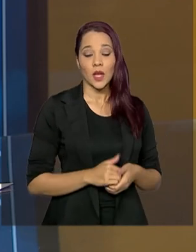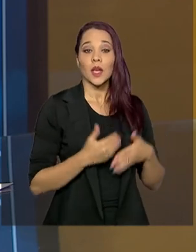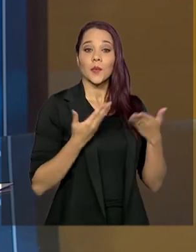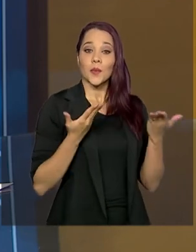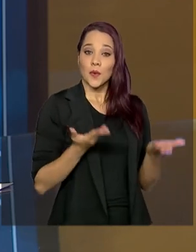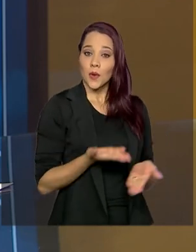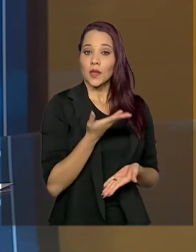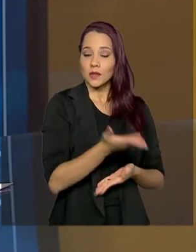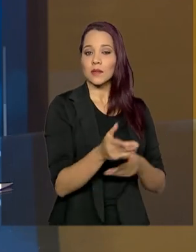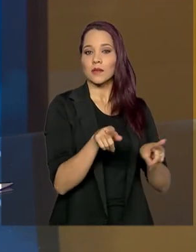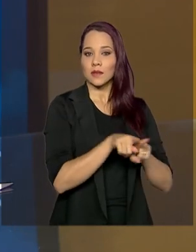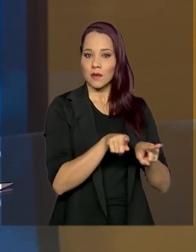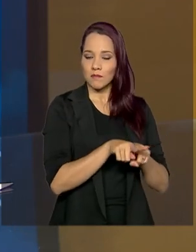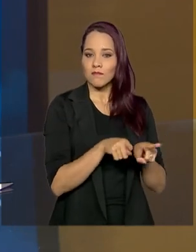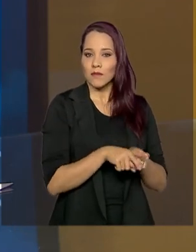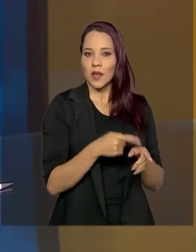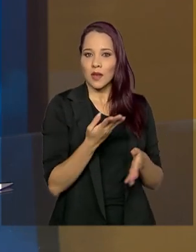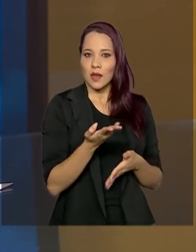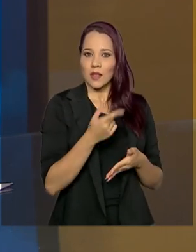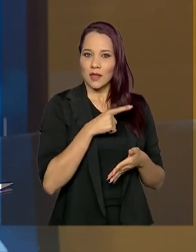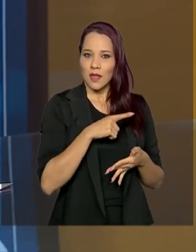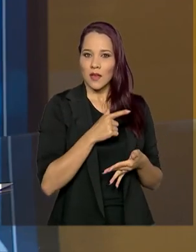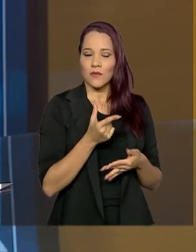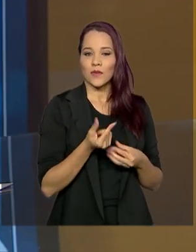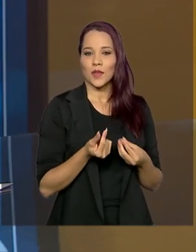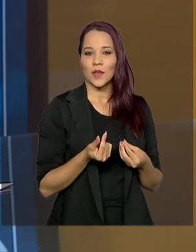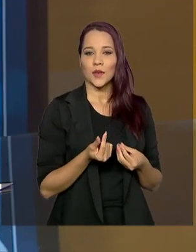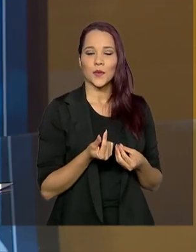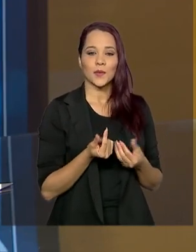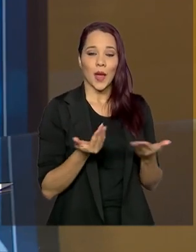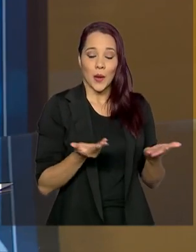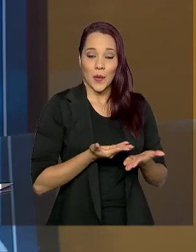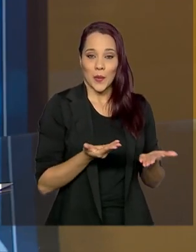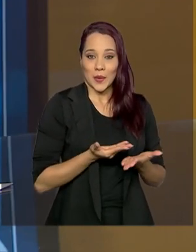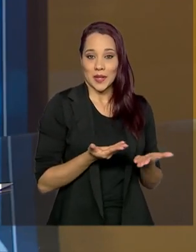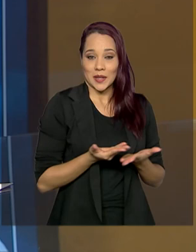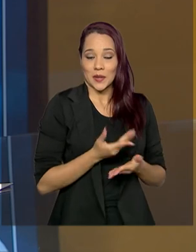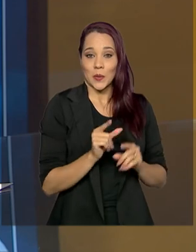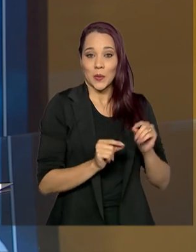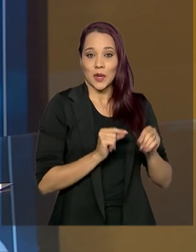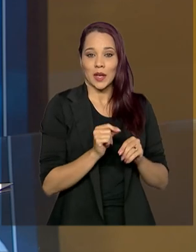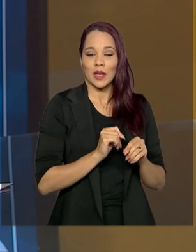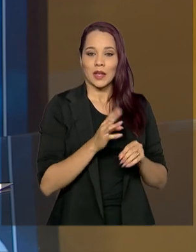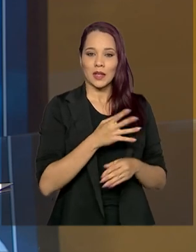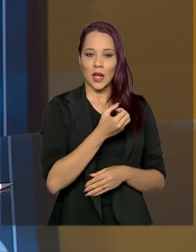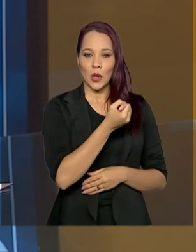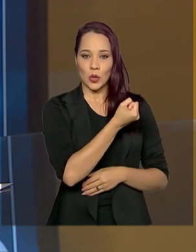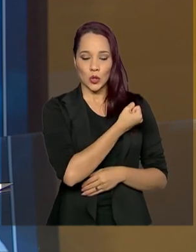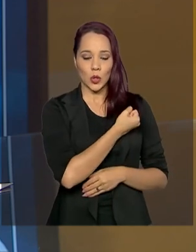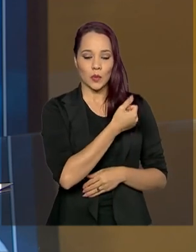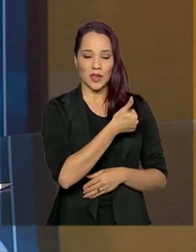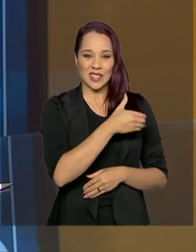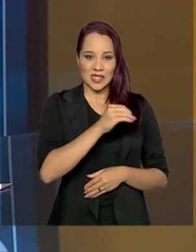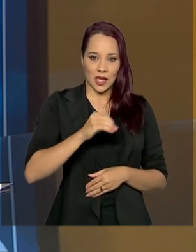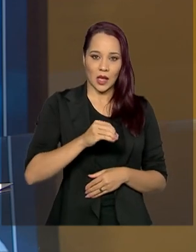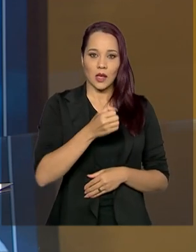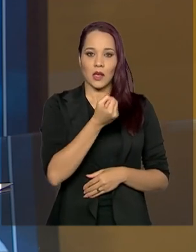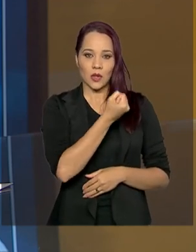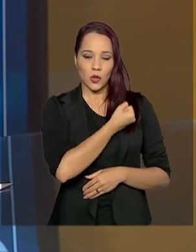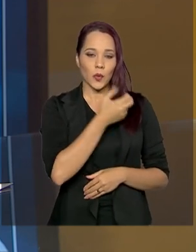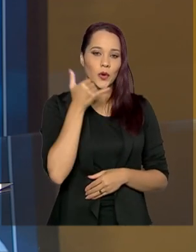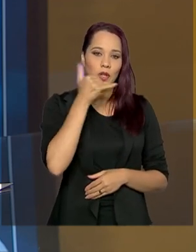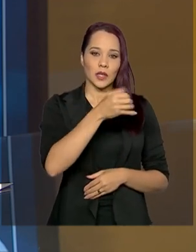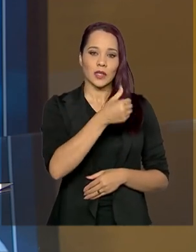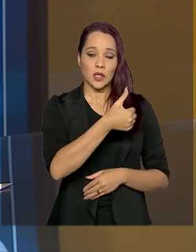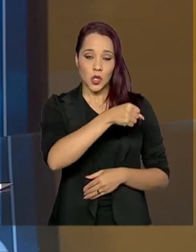também, secretário, vocês trouxeram o DISC-100 e o LIG-180 para